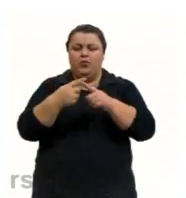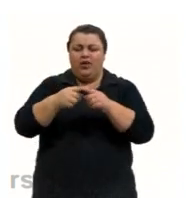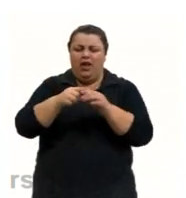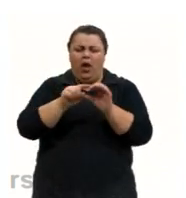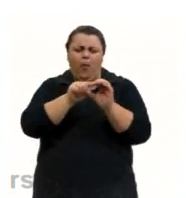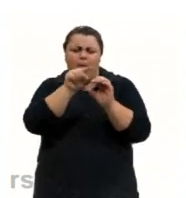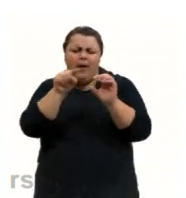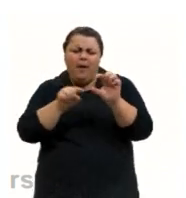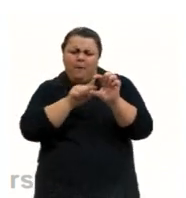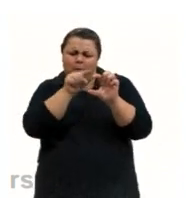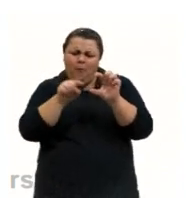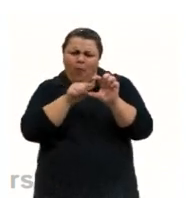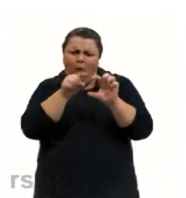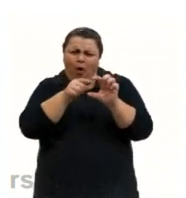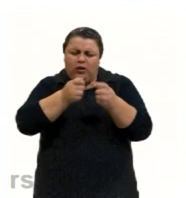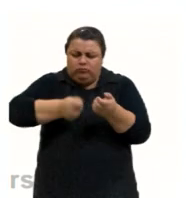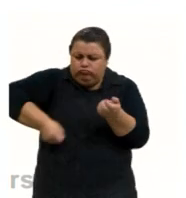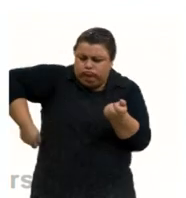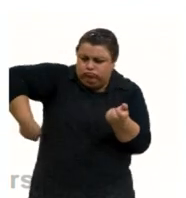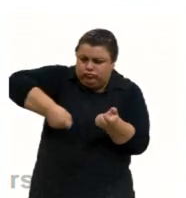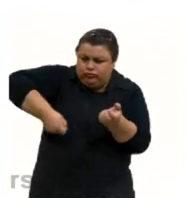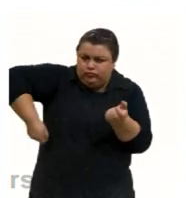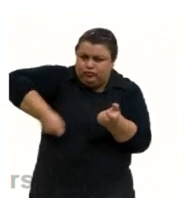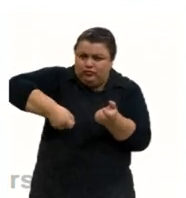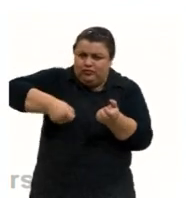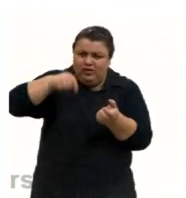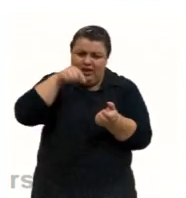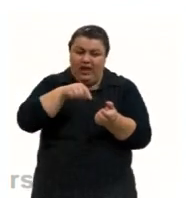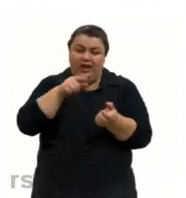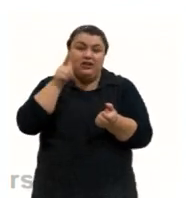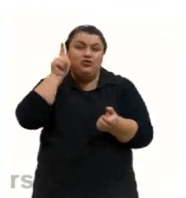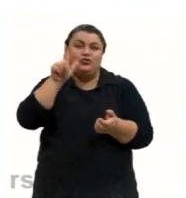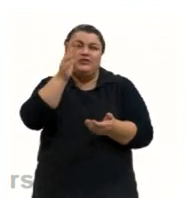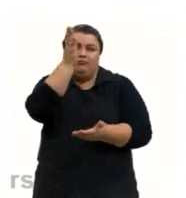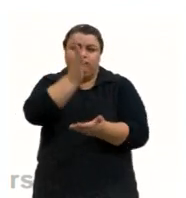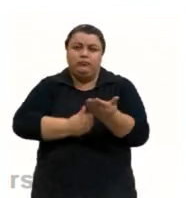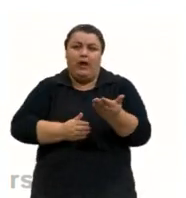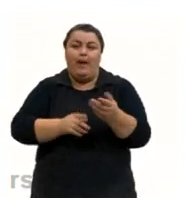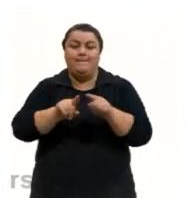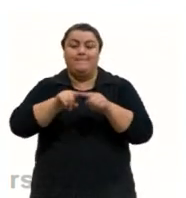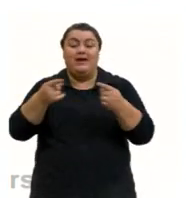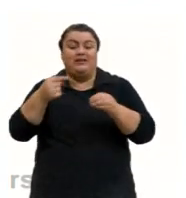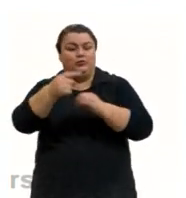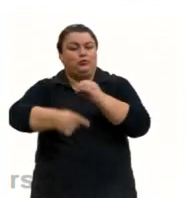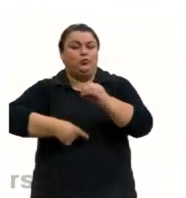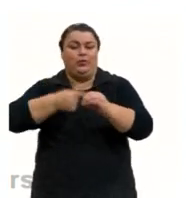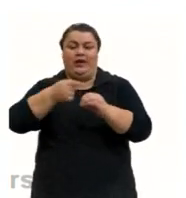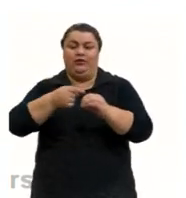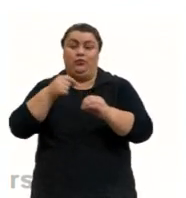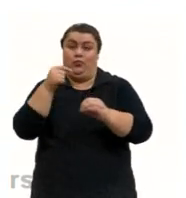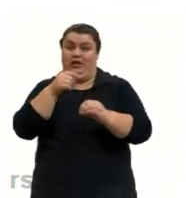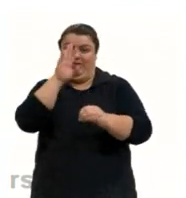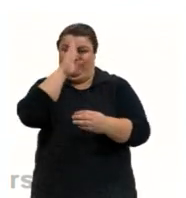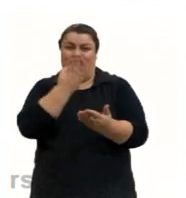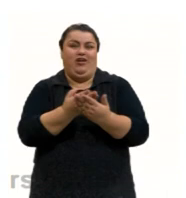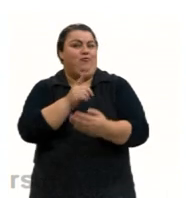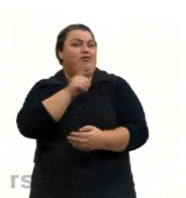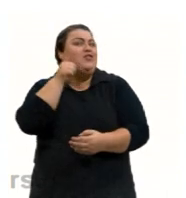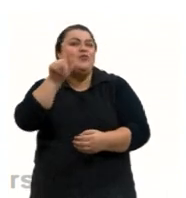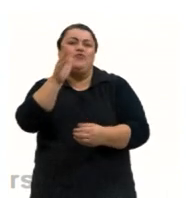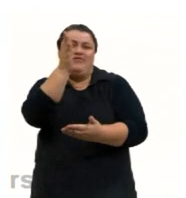sólida. Só que a bola de bilhar, né, a bola de sinuca, a gente consegue parti-la, mas o átomo eles acreditavam que não podia parti-la.